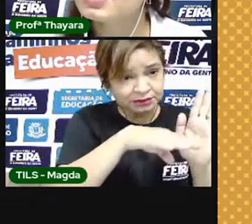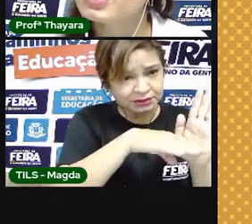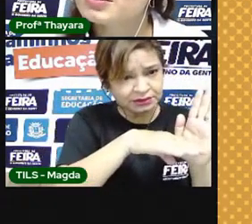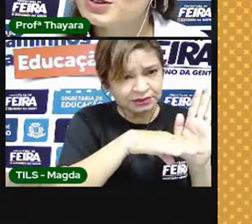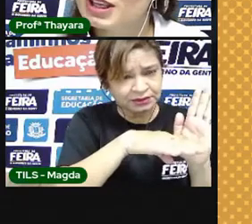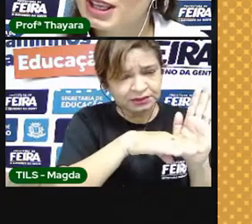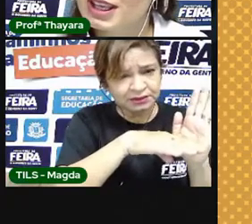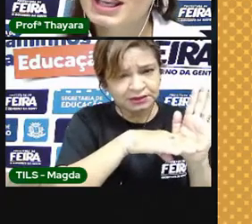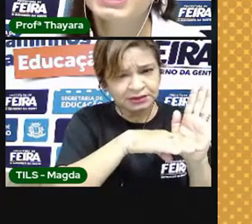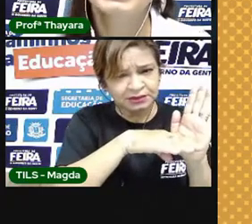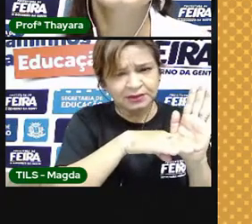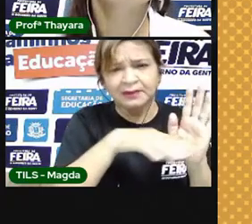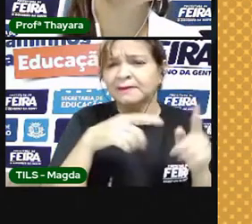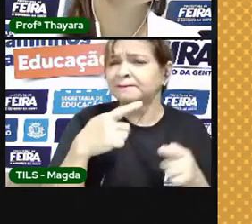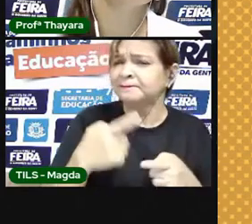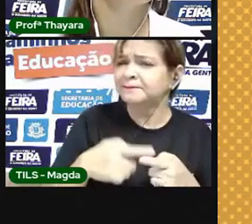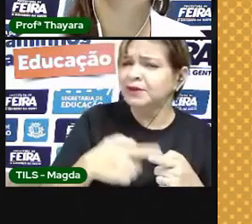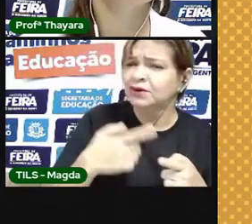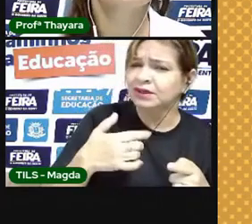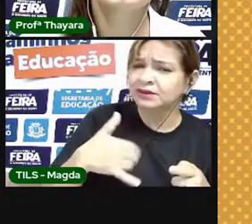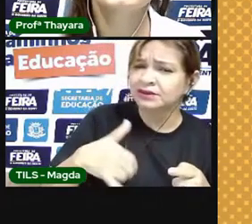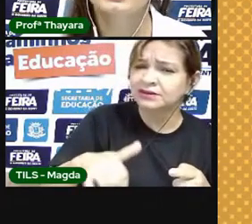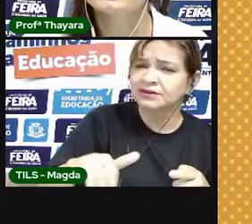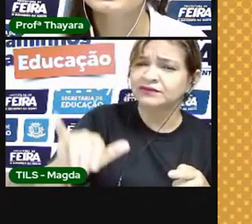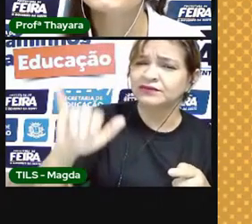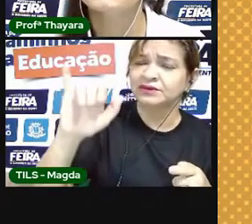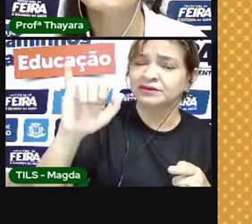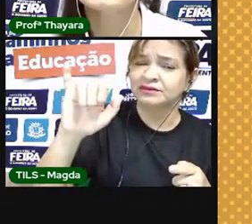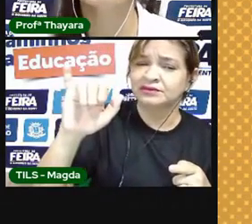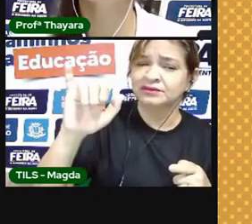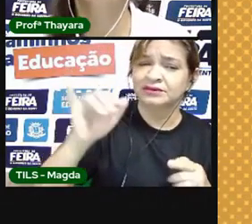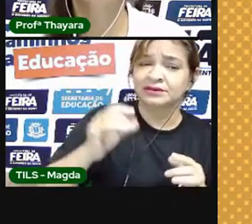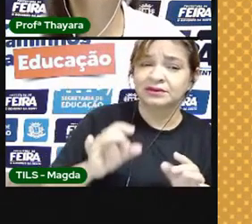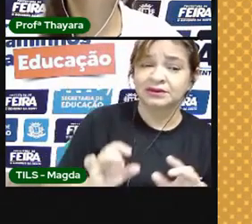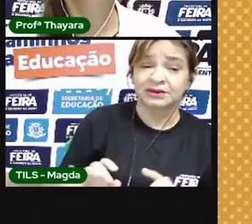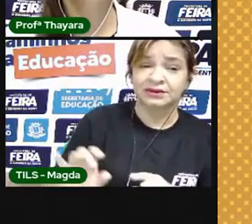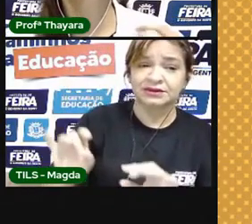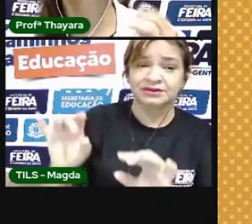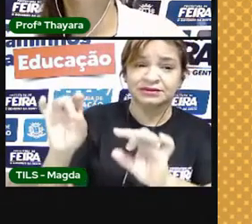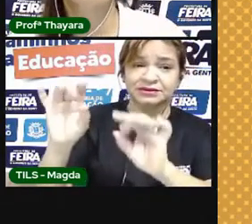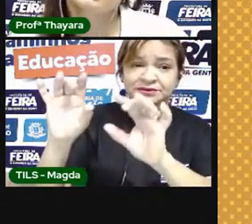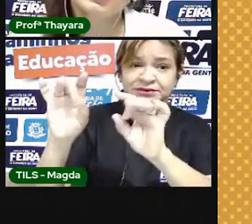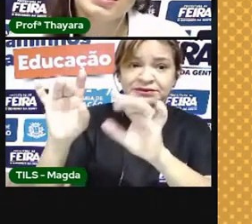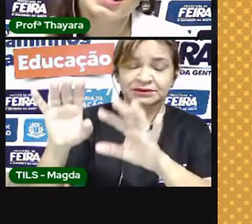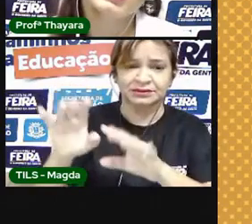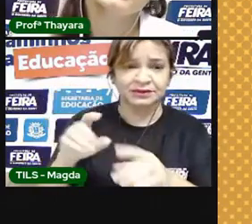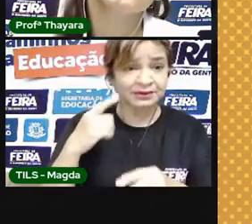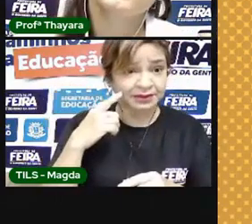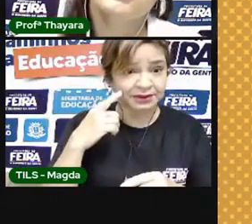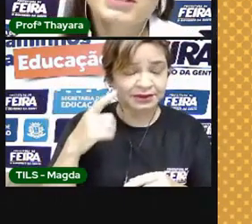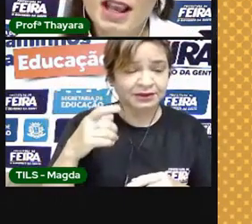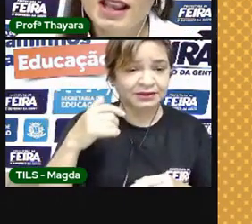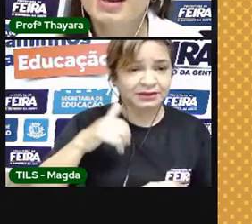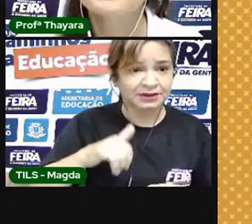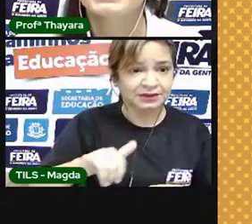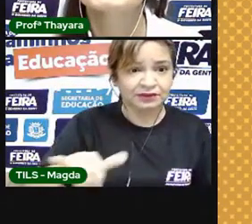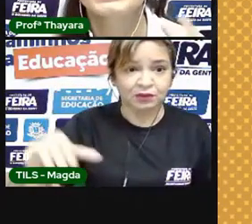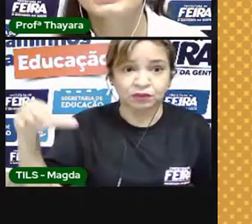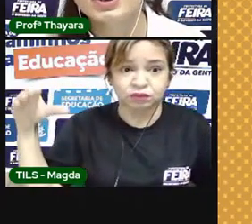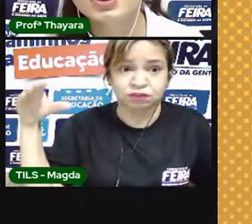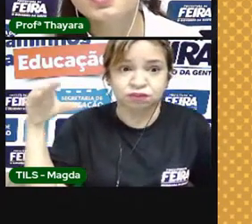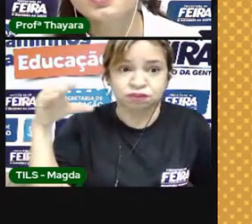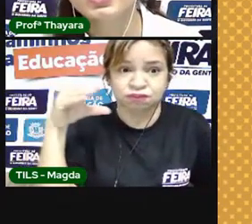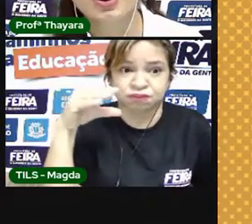por que tem esse aviãozinho aqui? Esse daqui é um avião especial. São os aviões que a gente chama de supersônicos. Eles conseguem